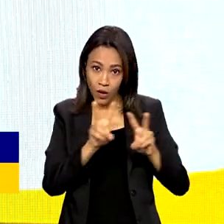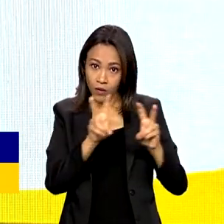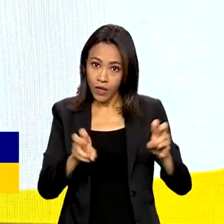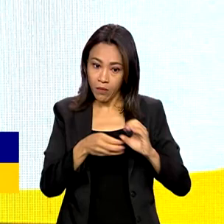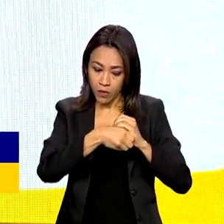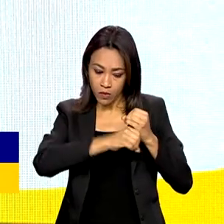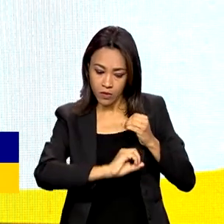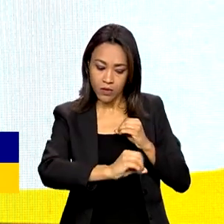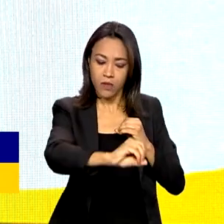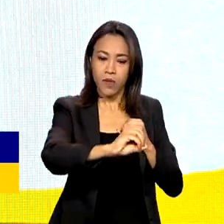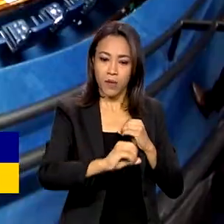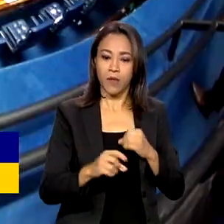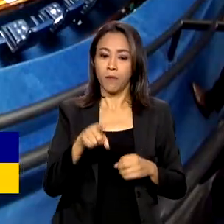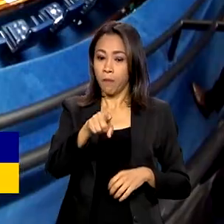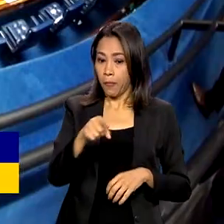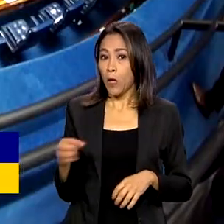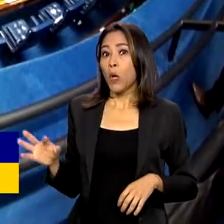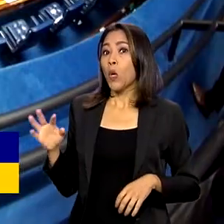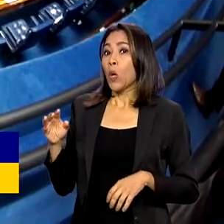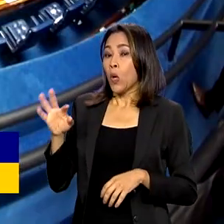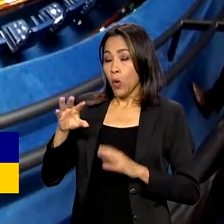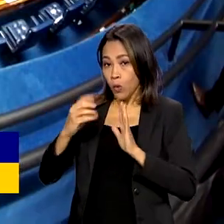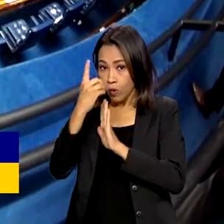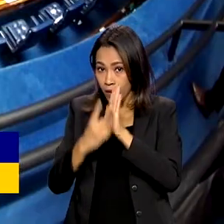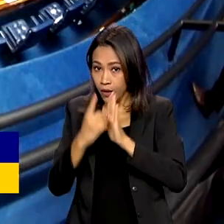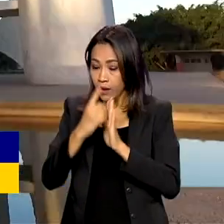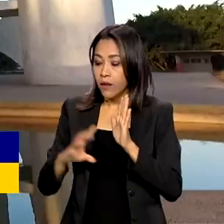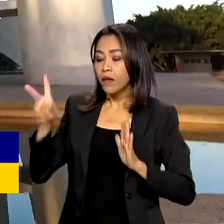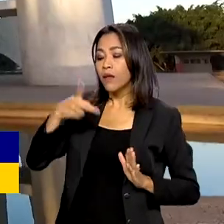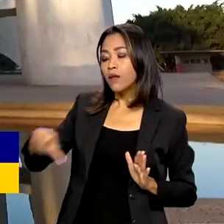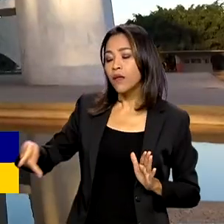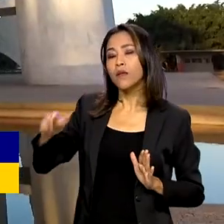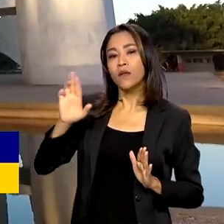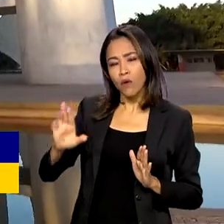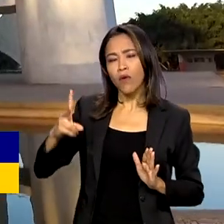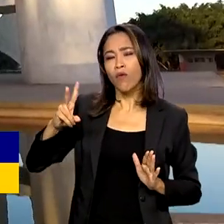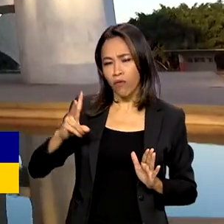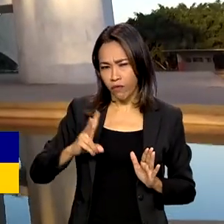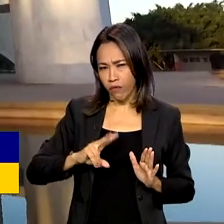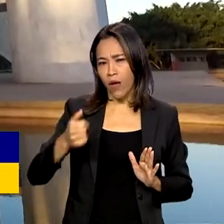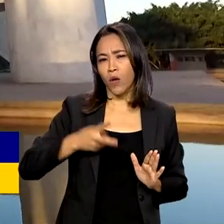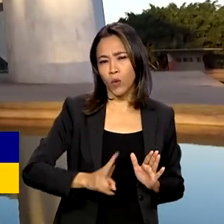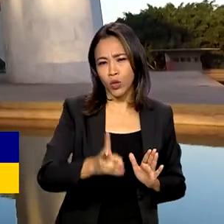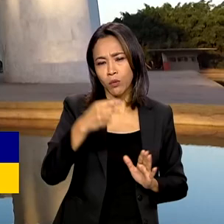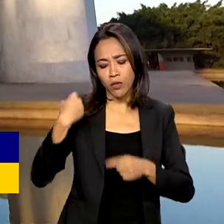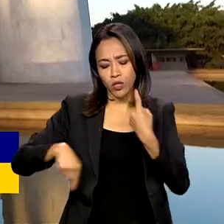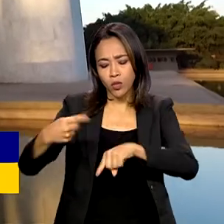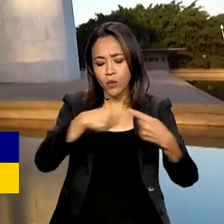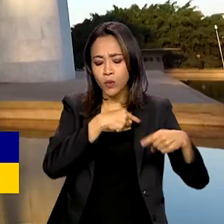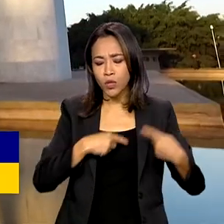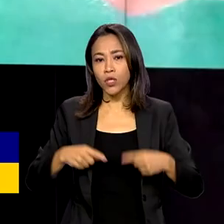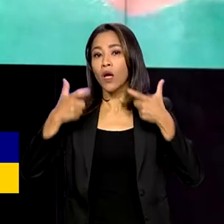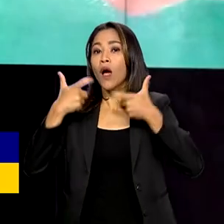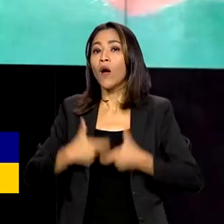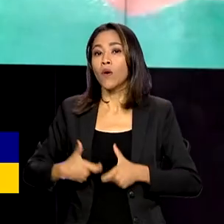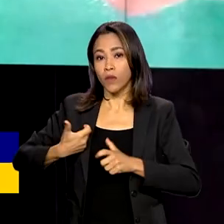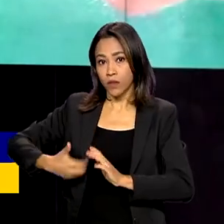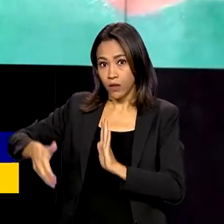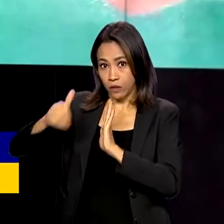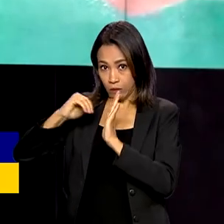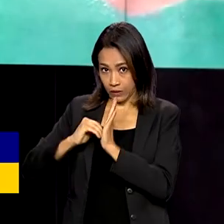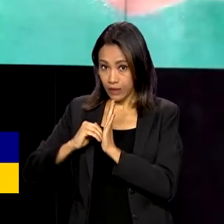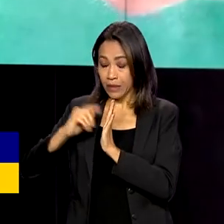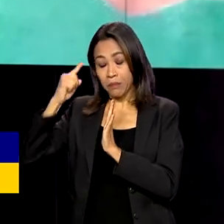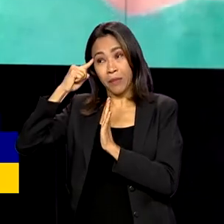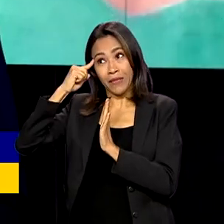O decreto do presidente Lula ainda vai ser discutido no Senado, onde o governo espera reverter a decisão. Eu acho que teve um certo